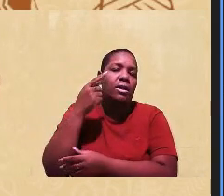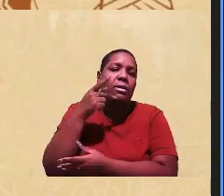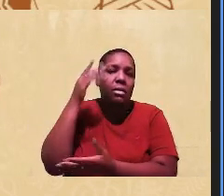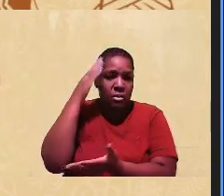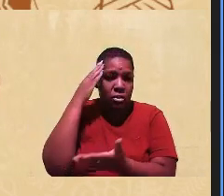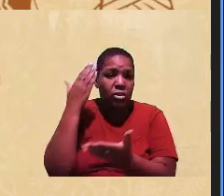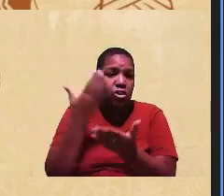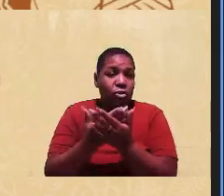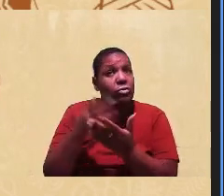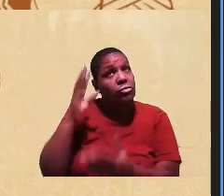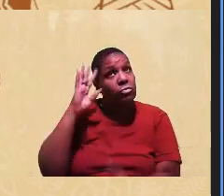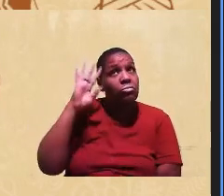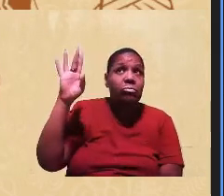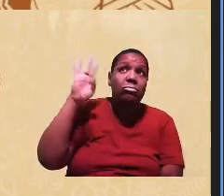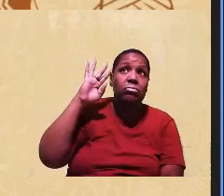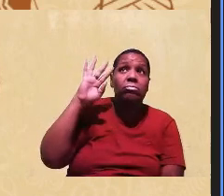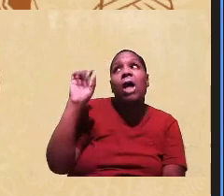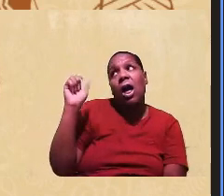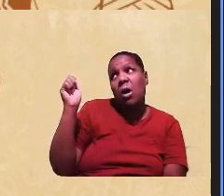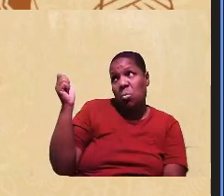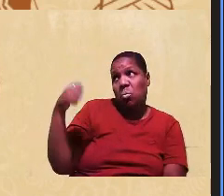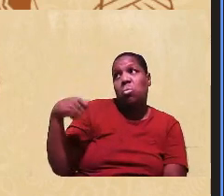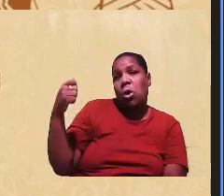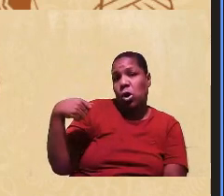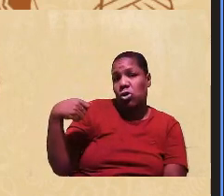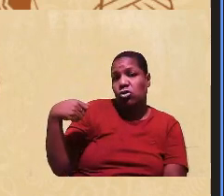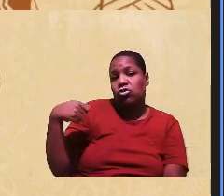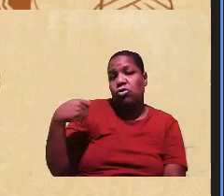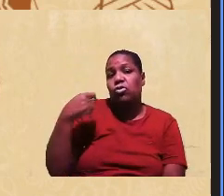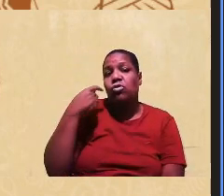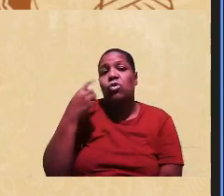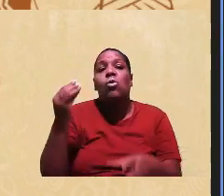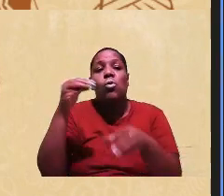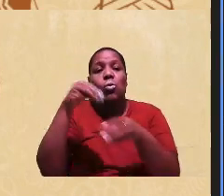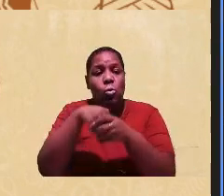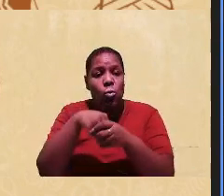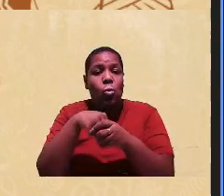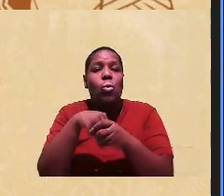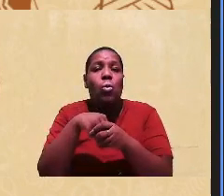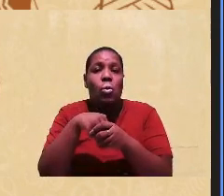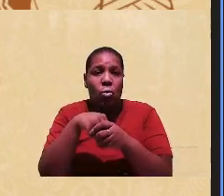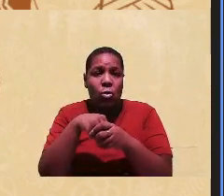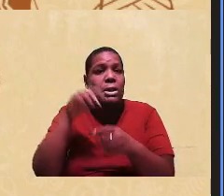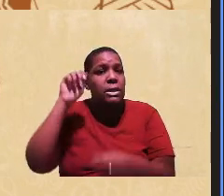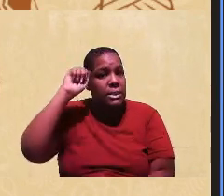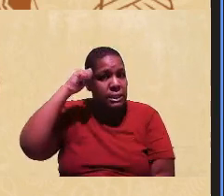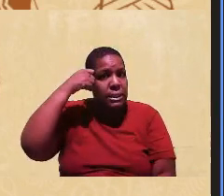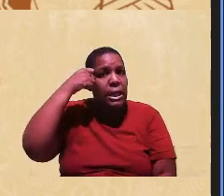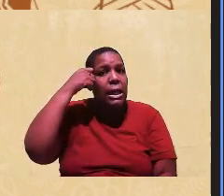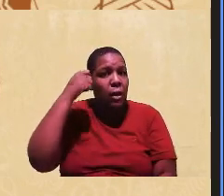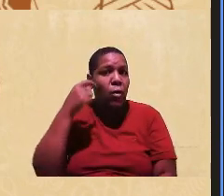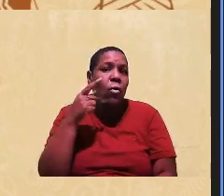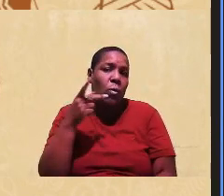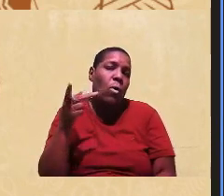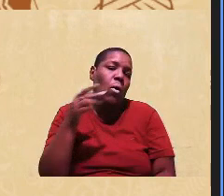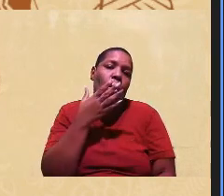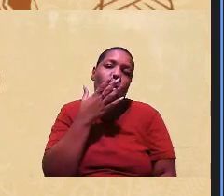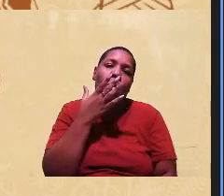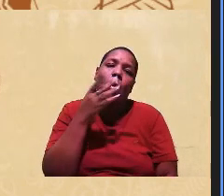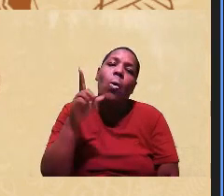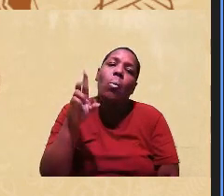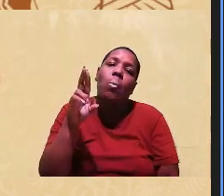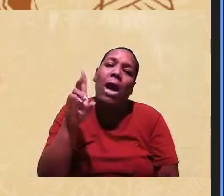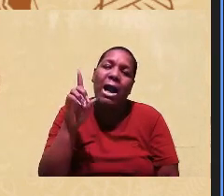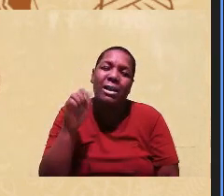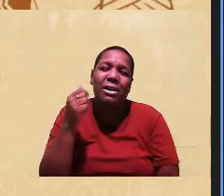eles imaginam que eles teriam alguma chance de serem incluídos como negros, da cor parda, dependendo